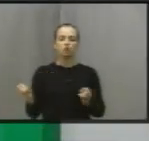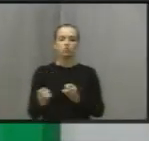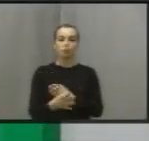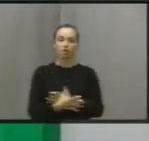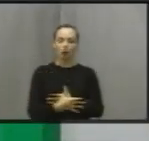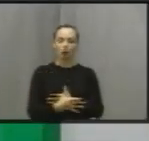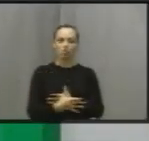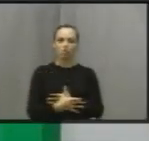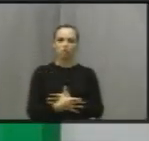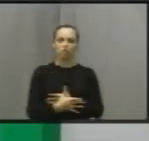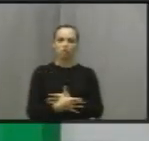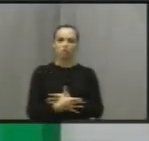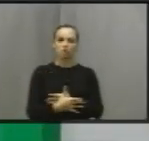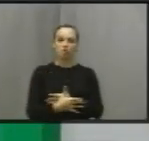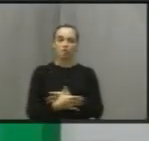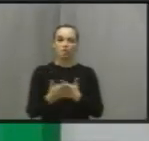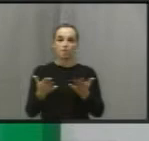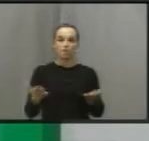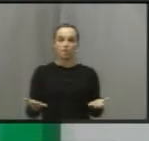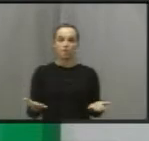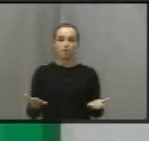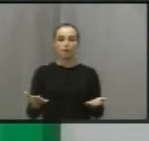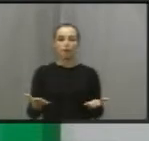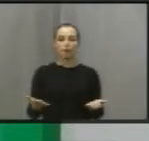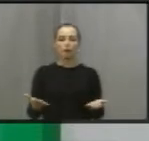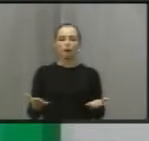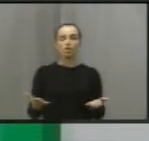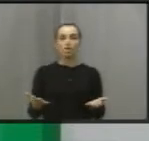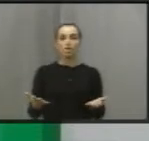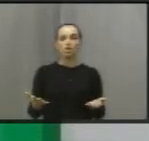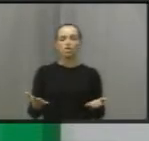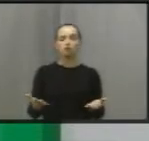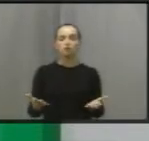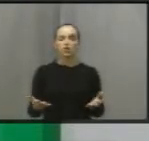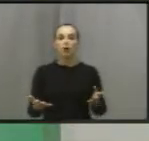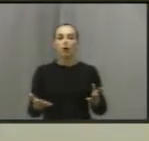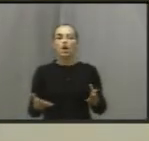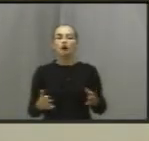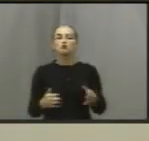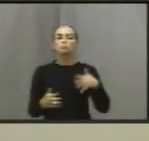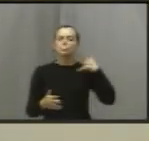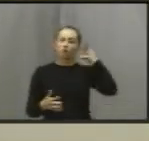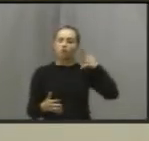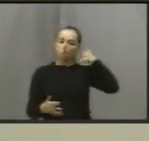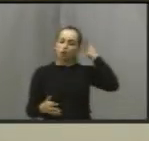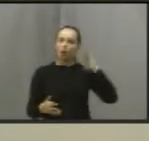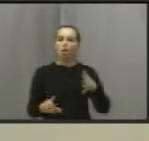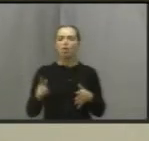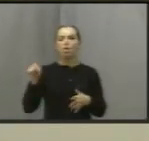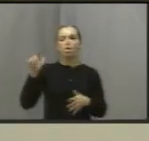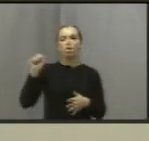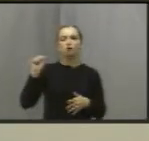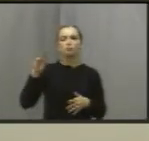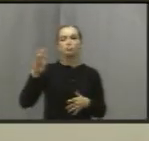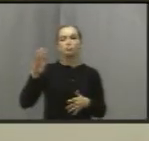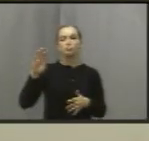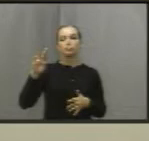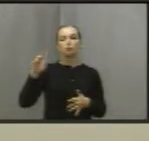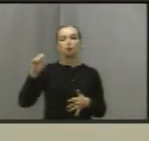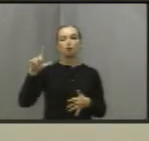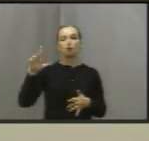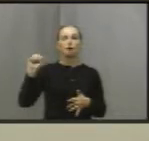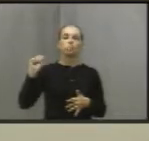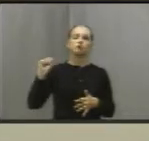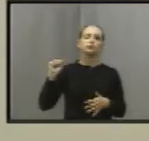Para fechar esse um minuto, só para dizer para a Gabriela e para todos os vereadores, que a Comissão de Transporte tem se reunido,